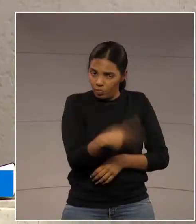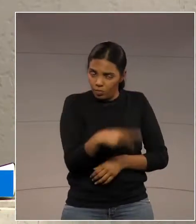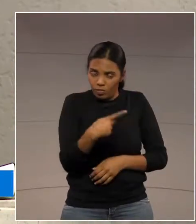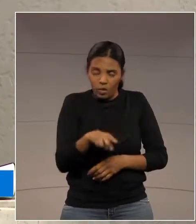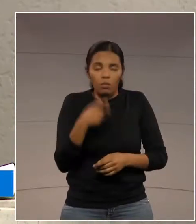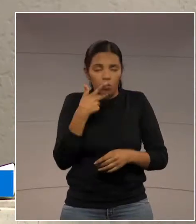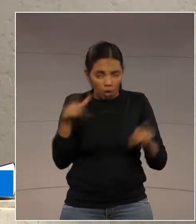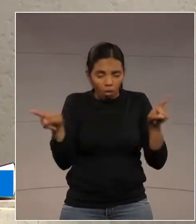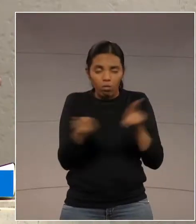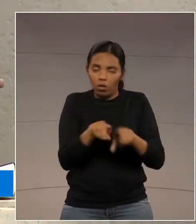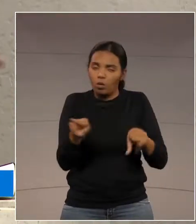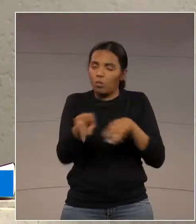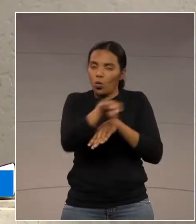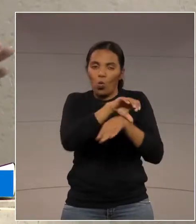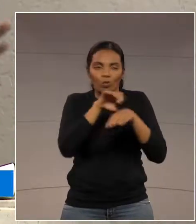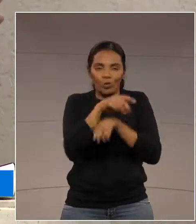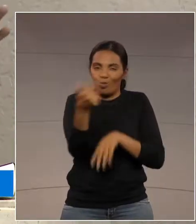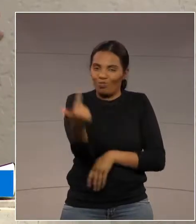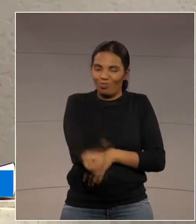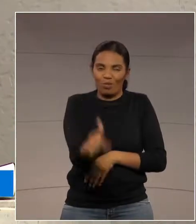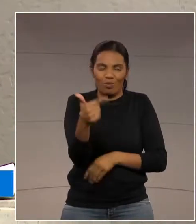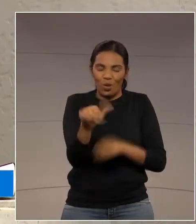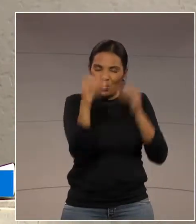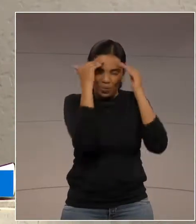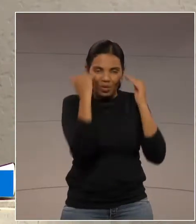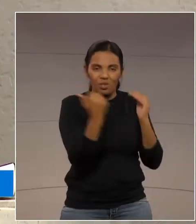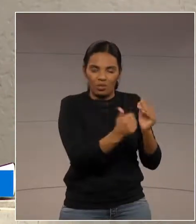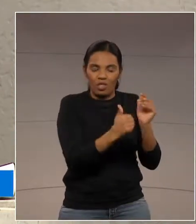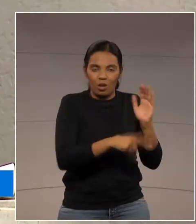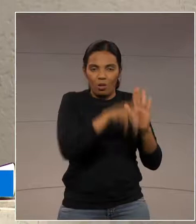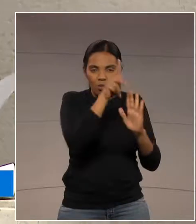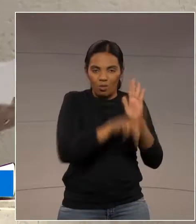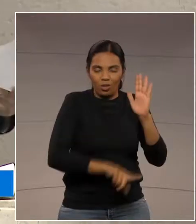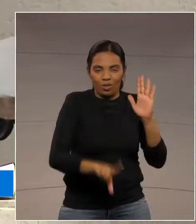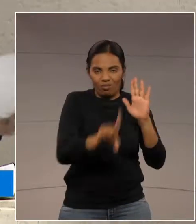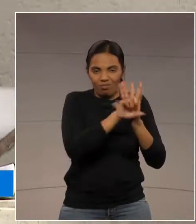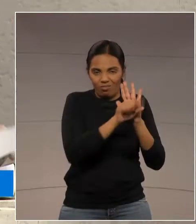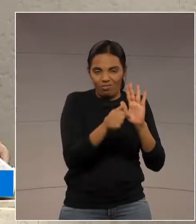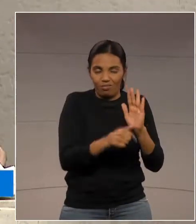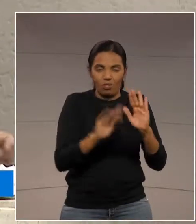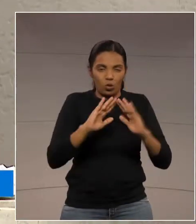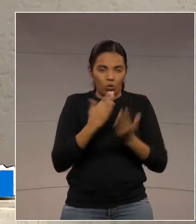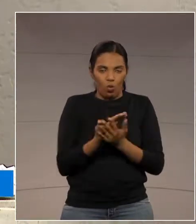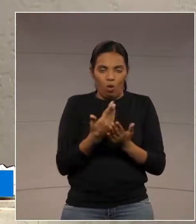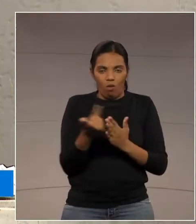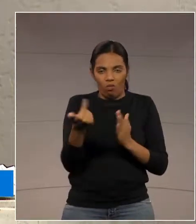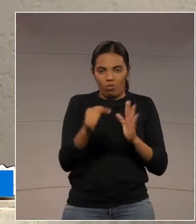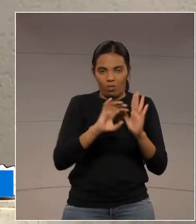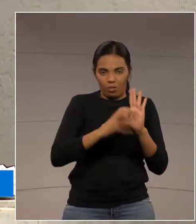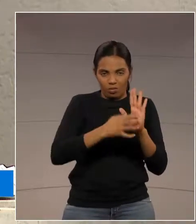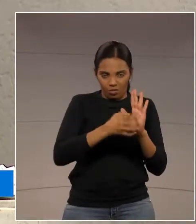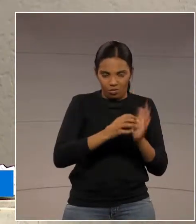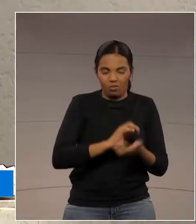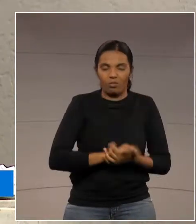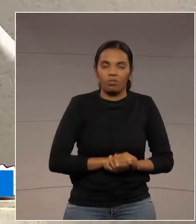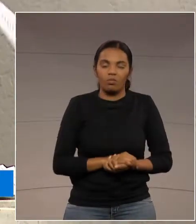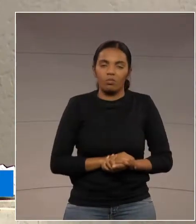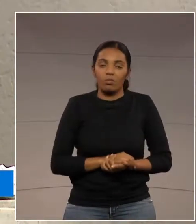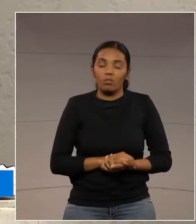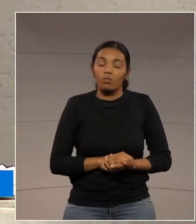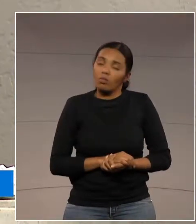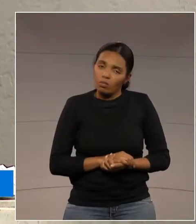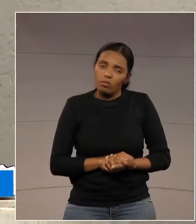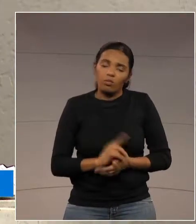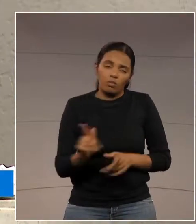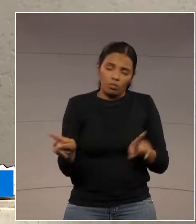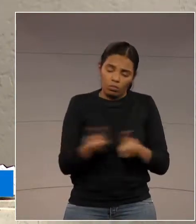inconstitucionalidade formal e material do projeto Escola Sem Partido. Eu tenho aqui